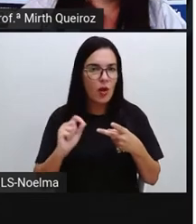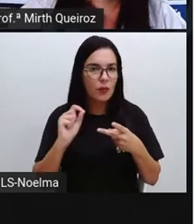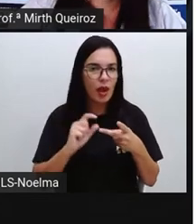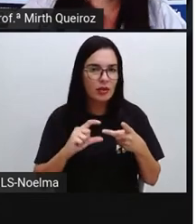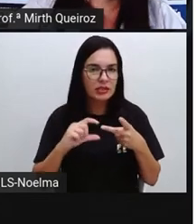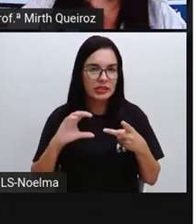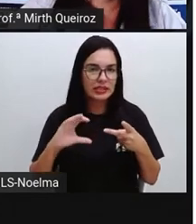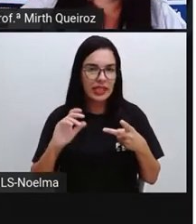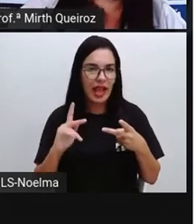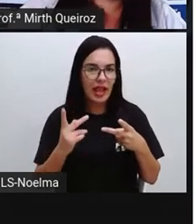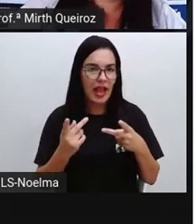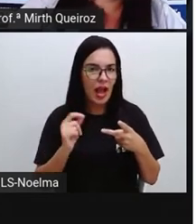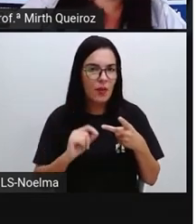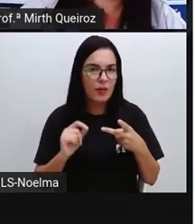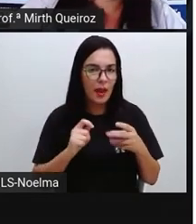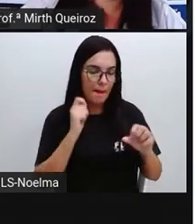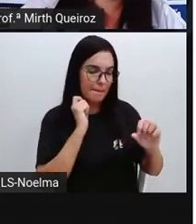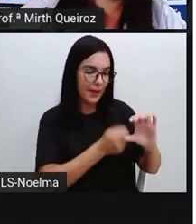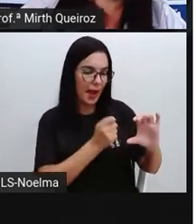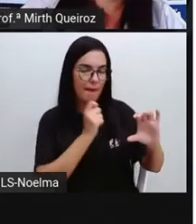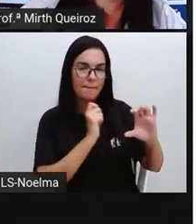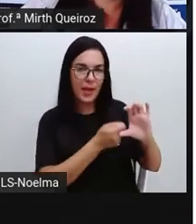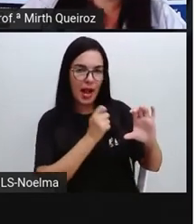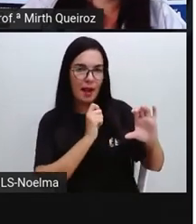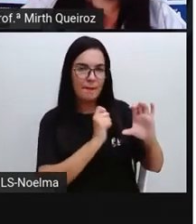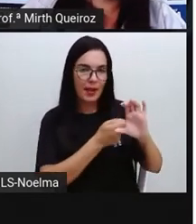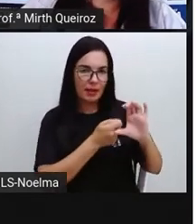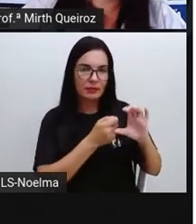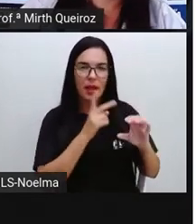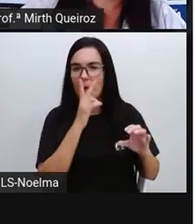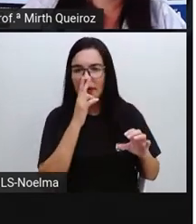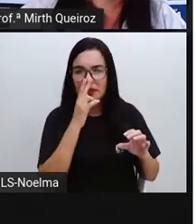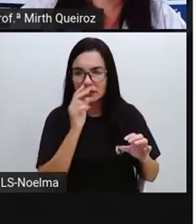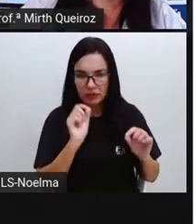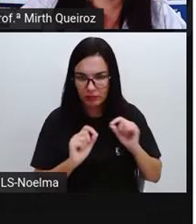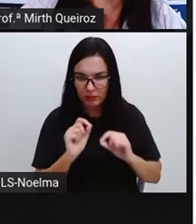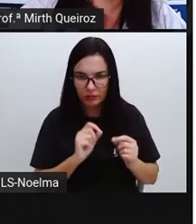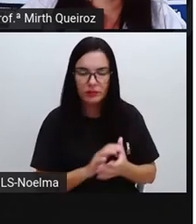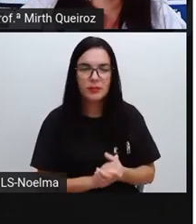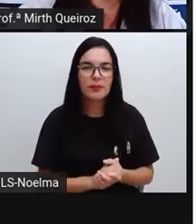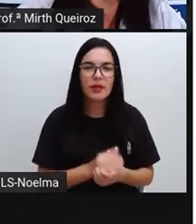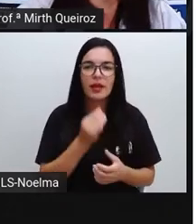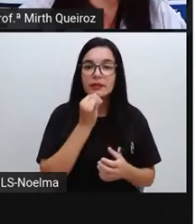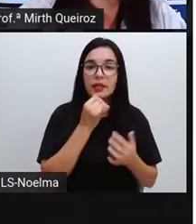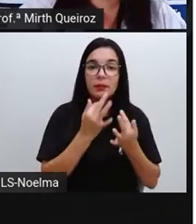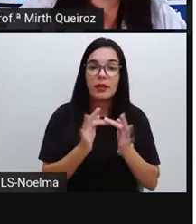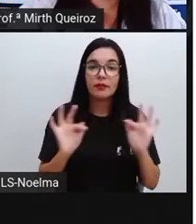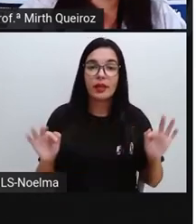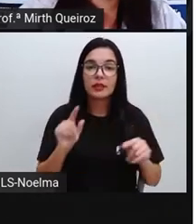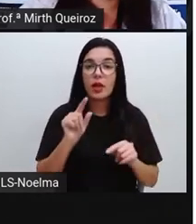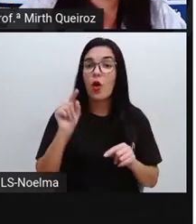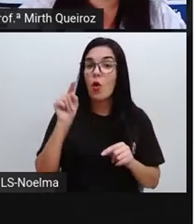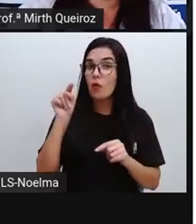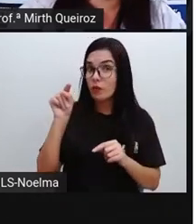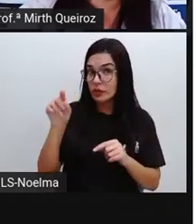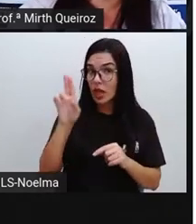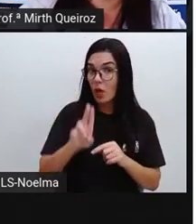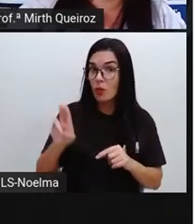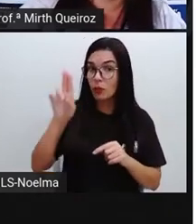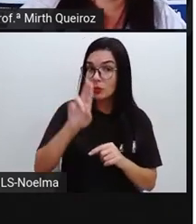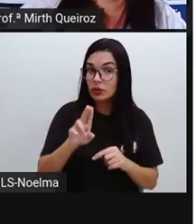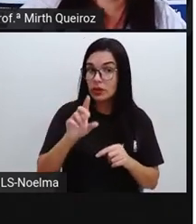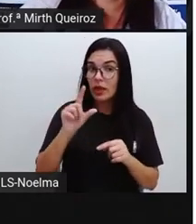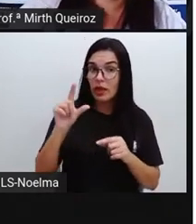já é prego, não é tipo de prego, um tipo de taxinha. Então, por exemplo, use uma brocha para